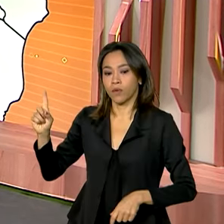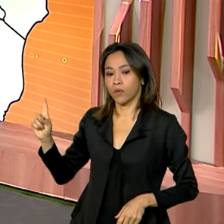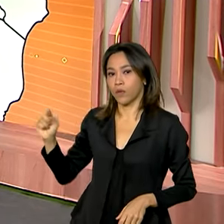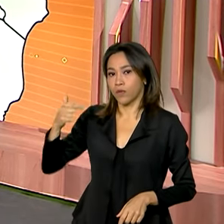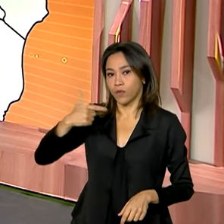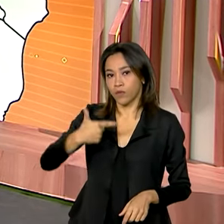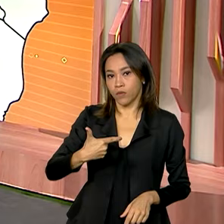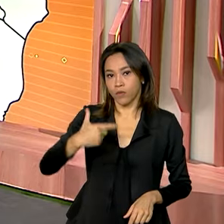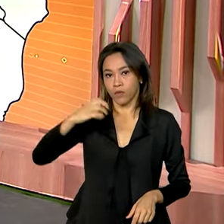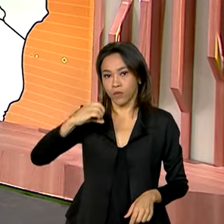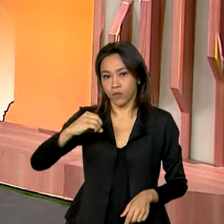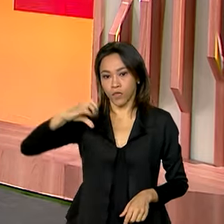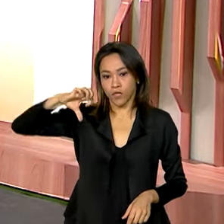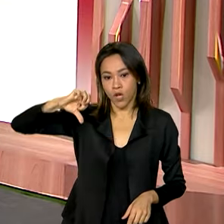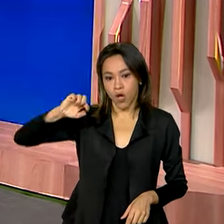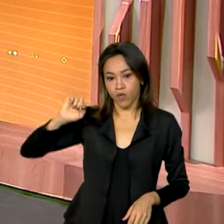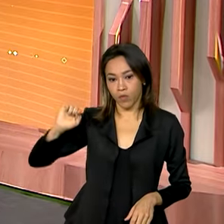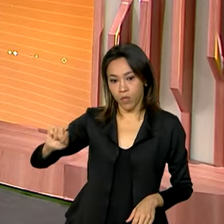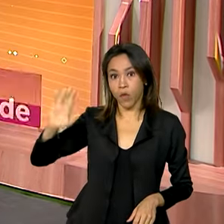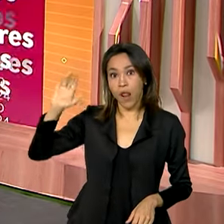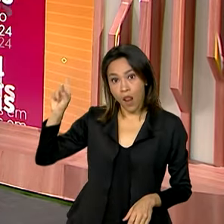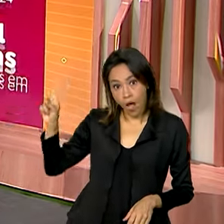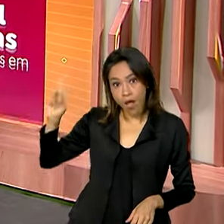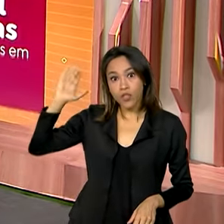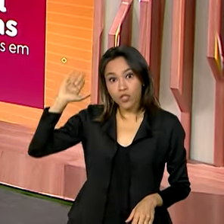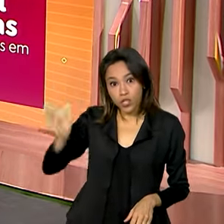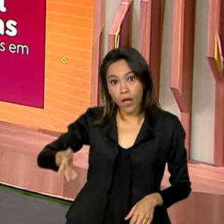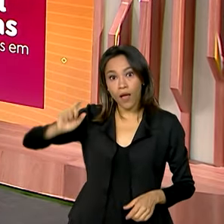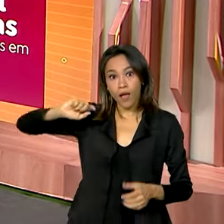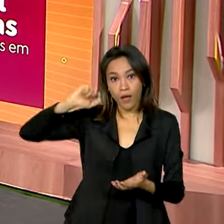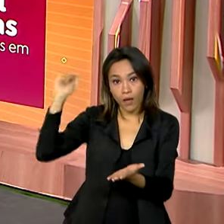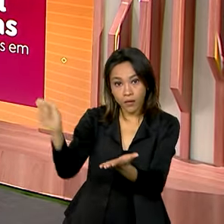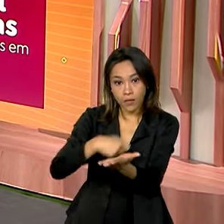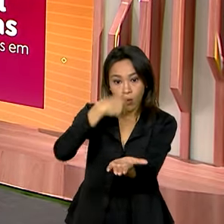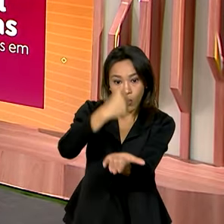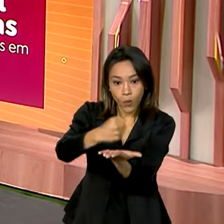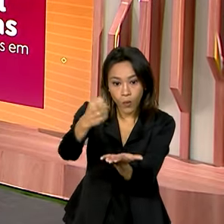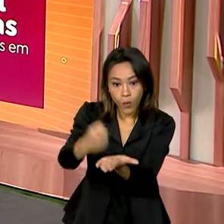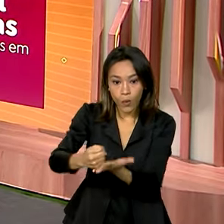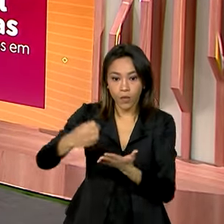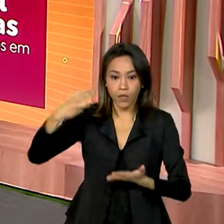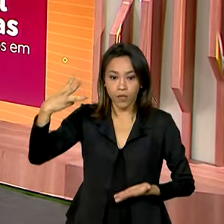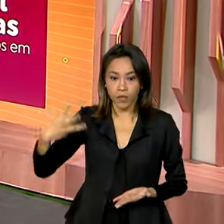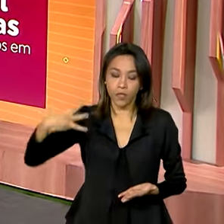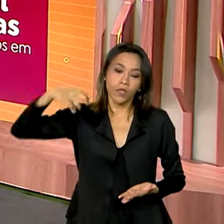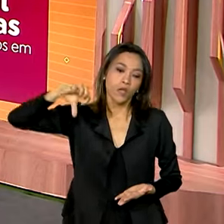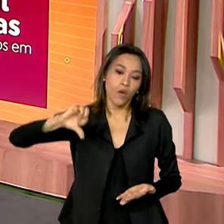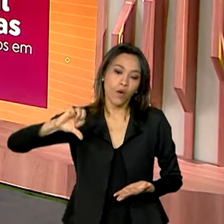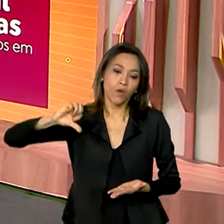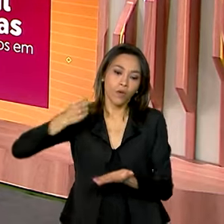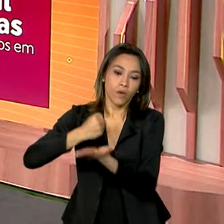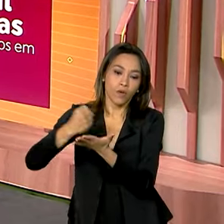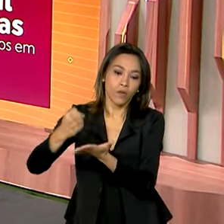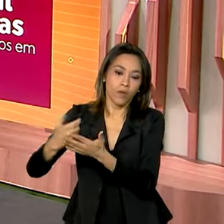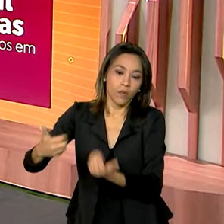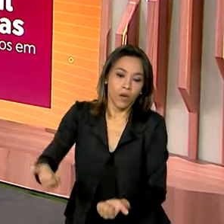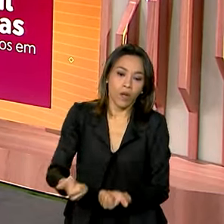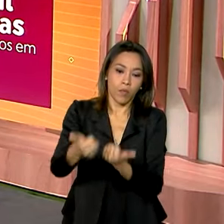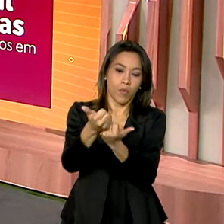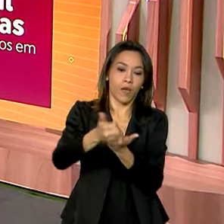Lusiana houve a assinatura de 39 contratos de empréstimos, olha aí, para financiar a produção